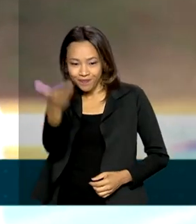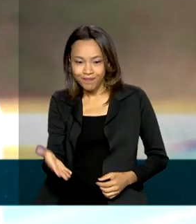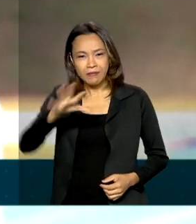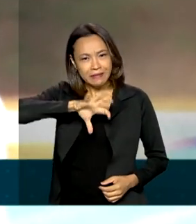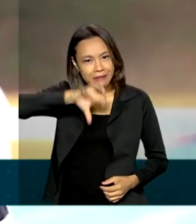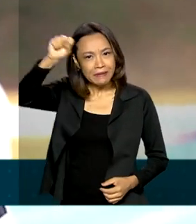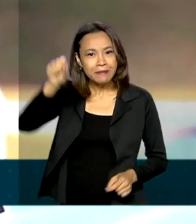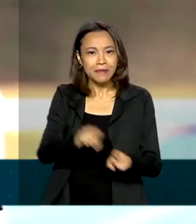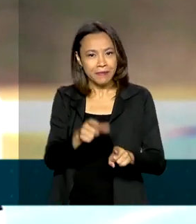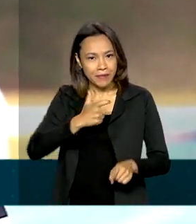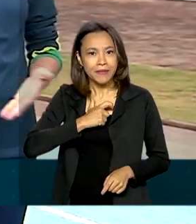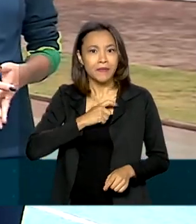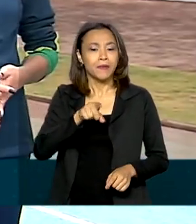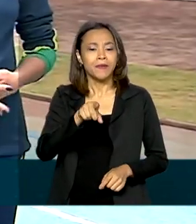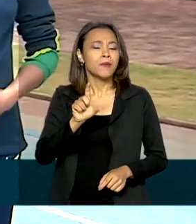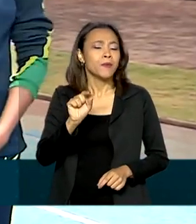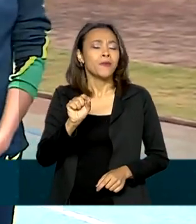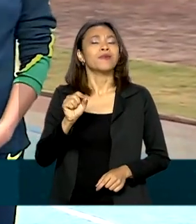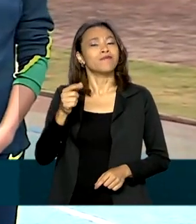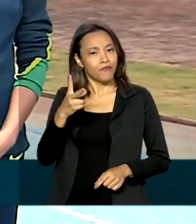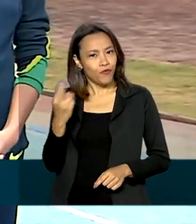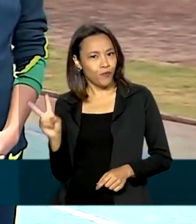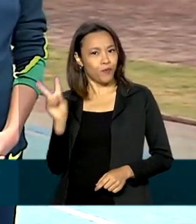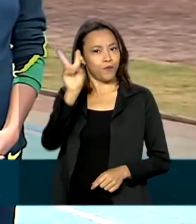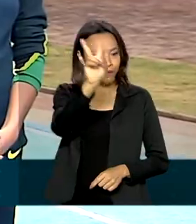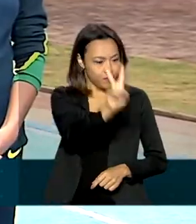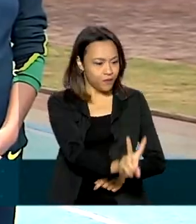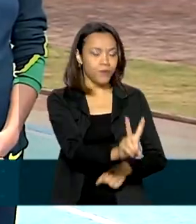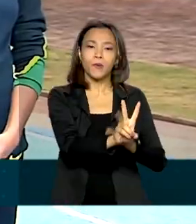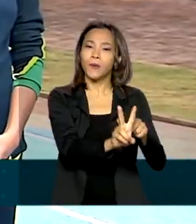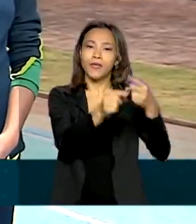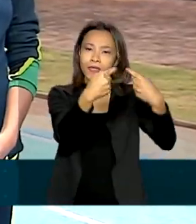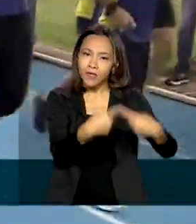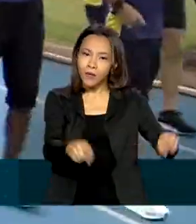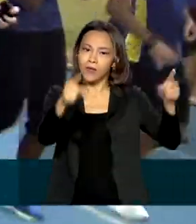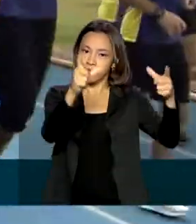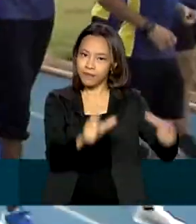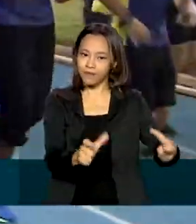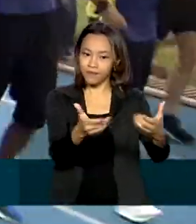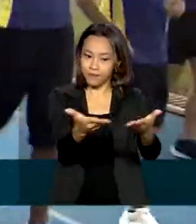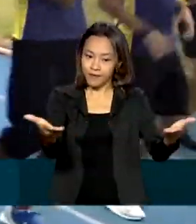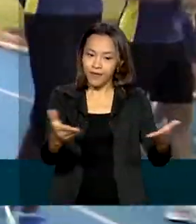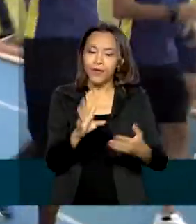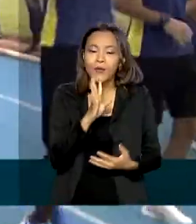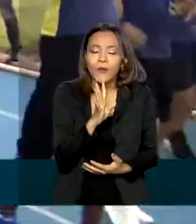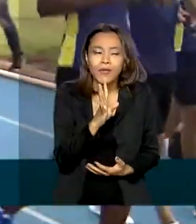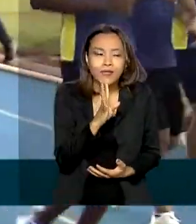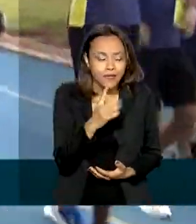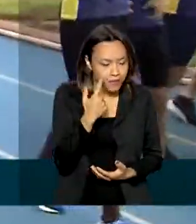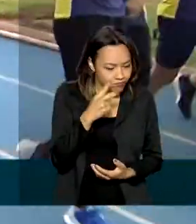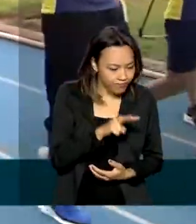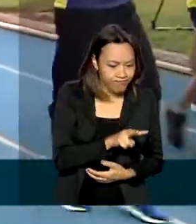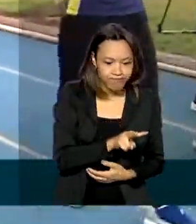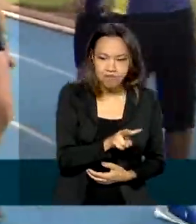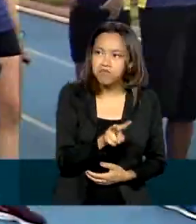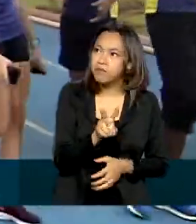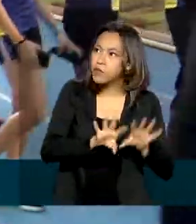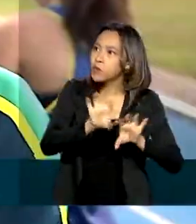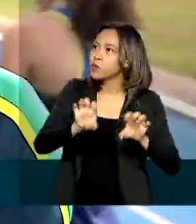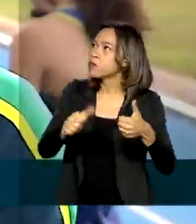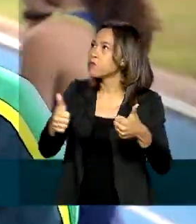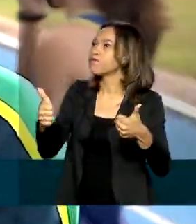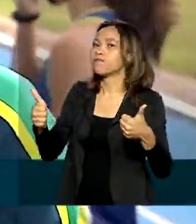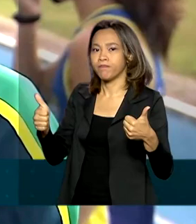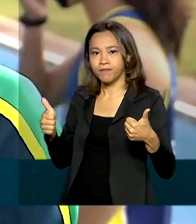olímpico, André Domingos, também estiveram na cerimônia de inauguração e conheceram de perto a estrutura do